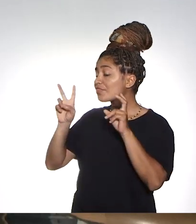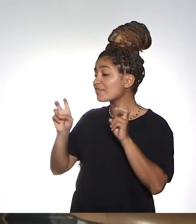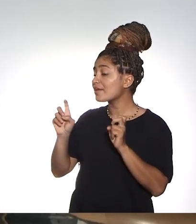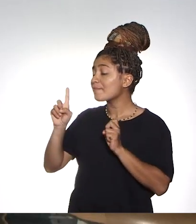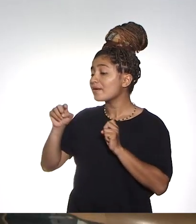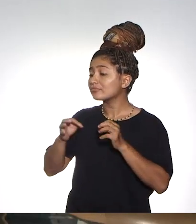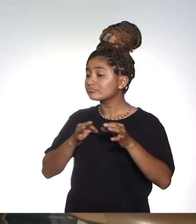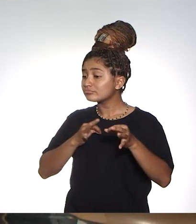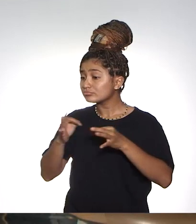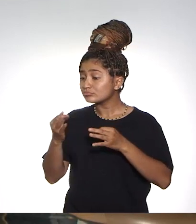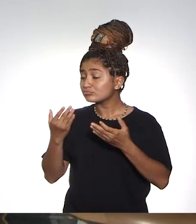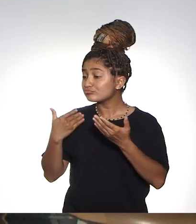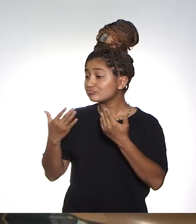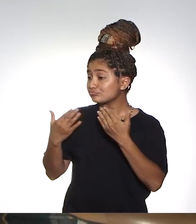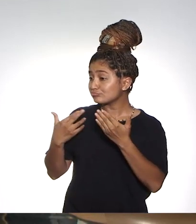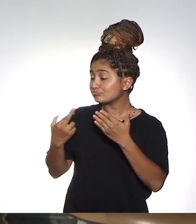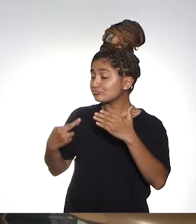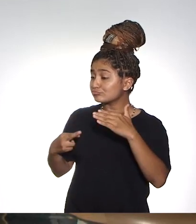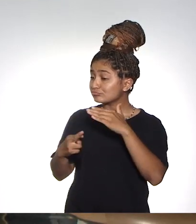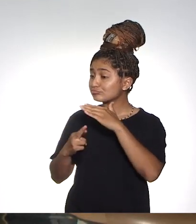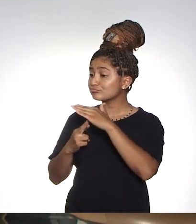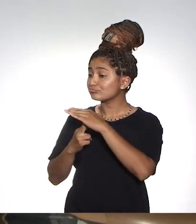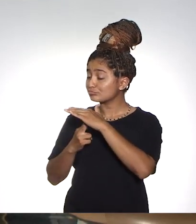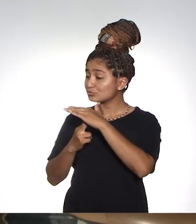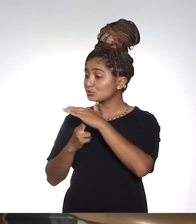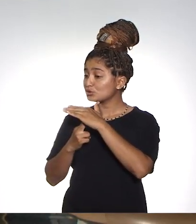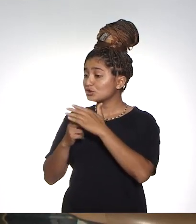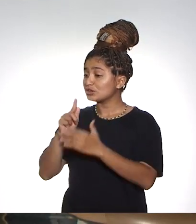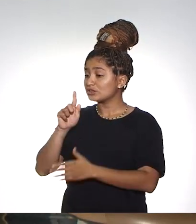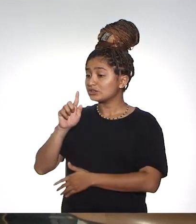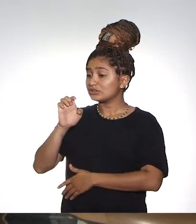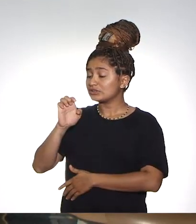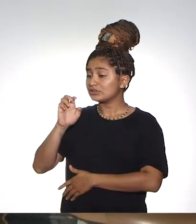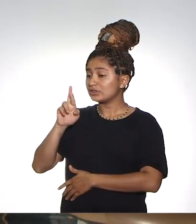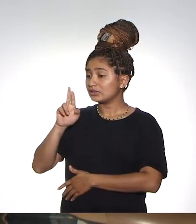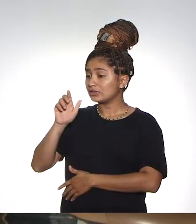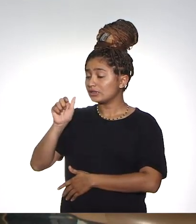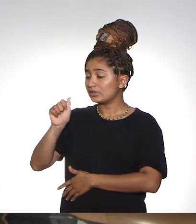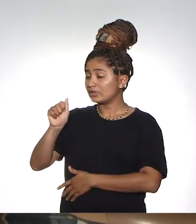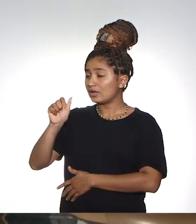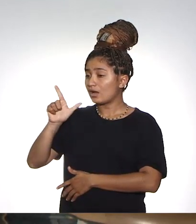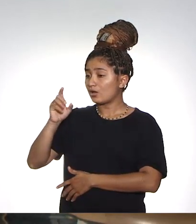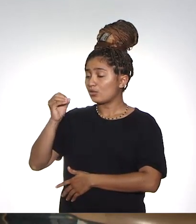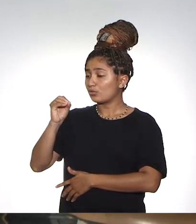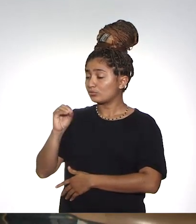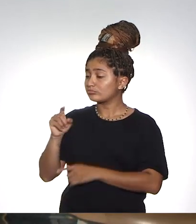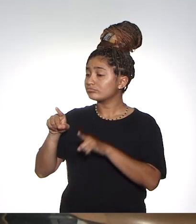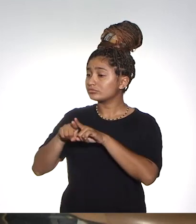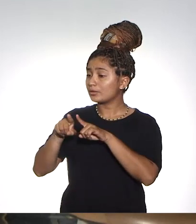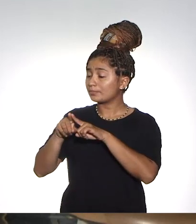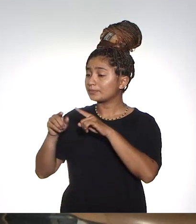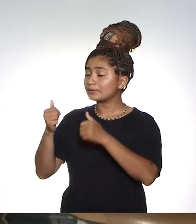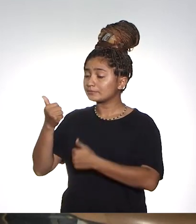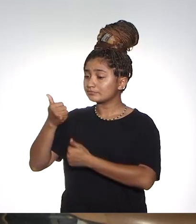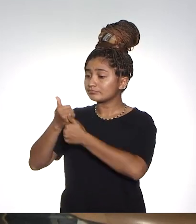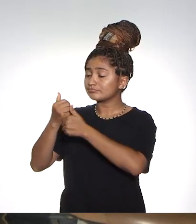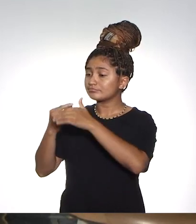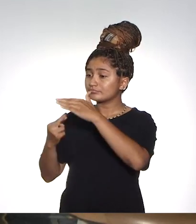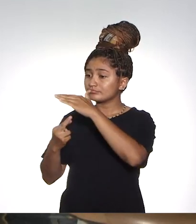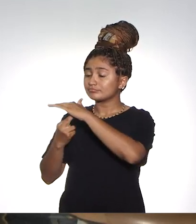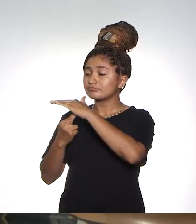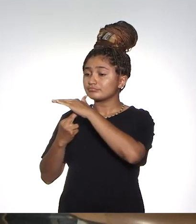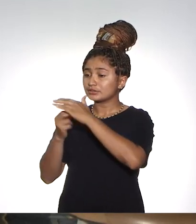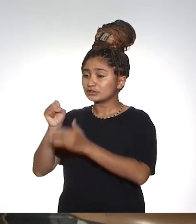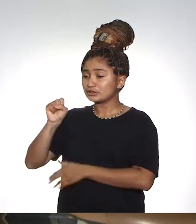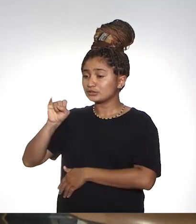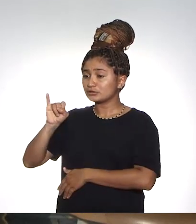O assunto é gestão e nós conversamos com o professor Geraldo Ticianelli, reitor da UFRR e também com o professor